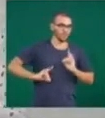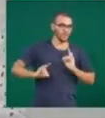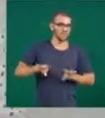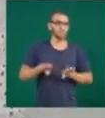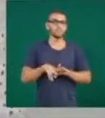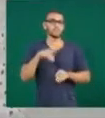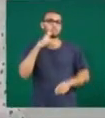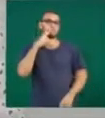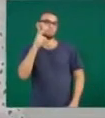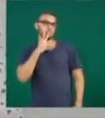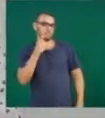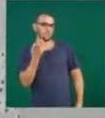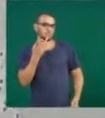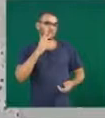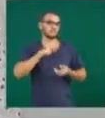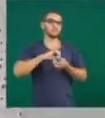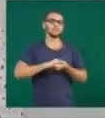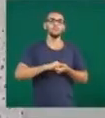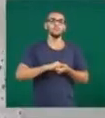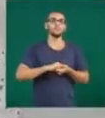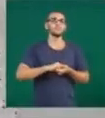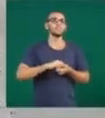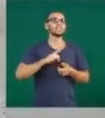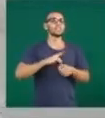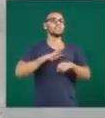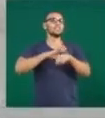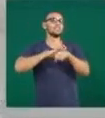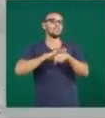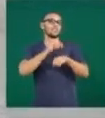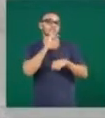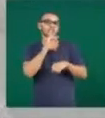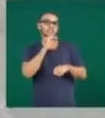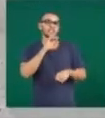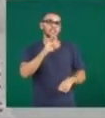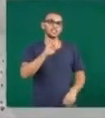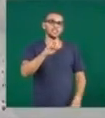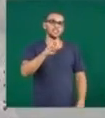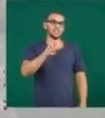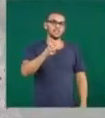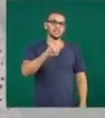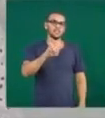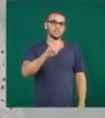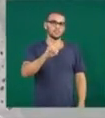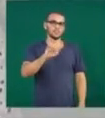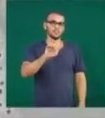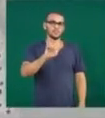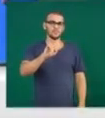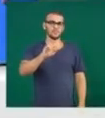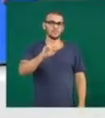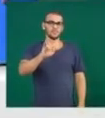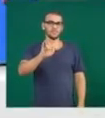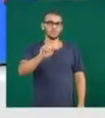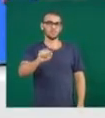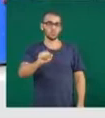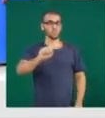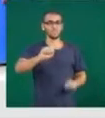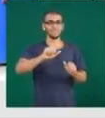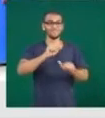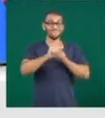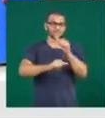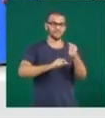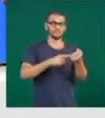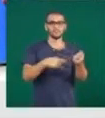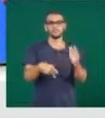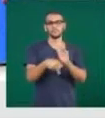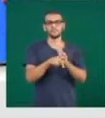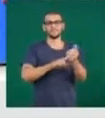cigarro, algumas doenças que a gente chama de tromofilia, que é uma alteração da coagulação do sangue